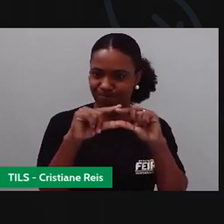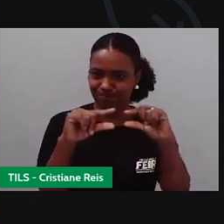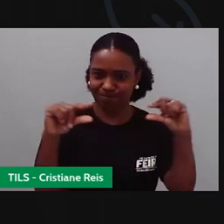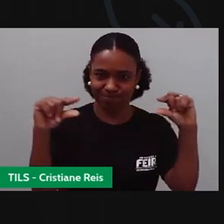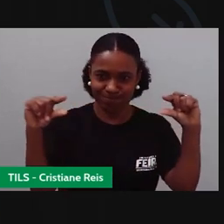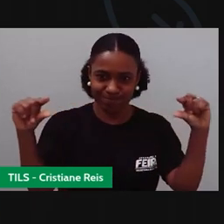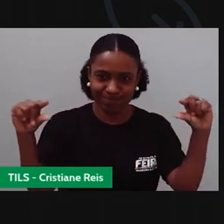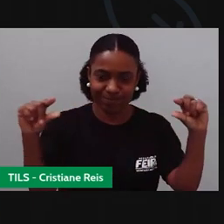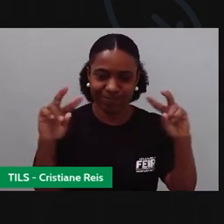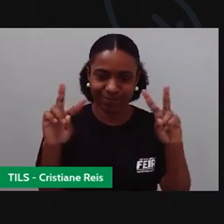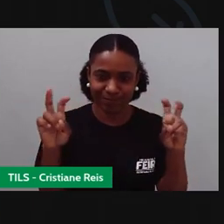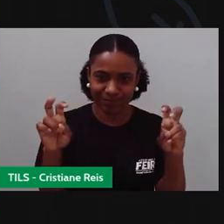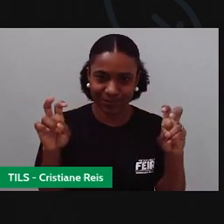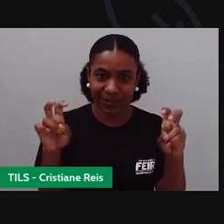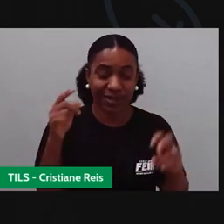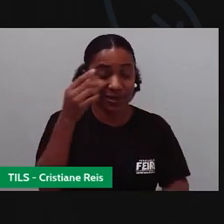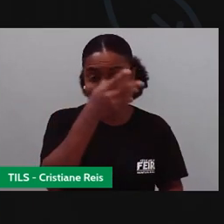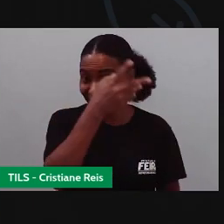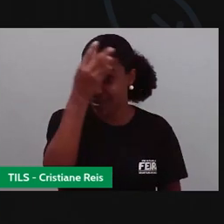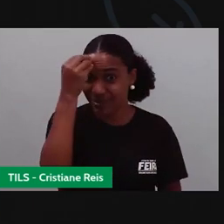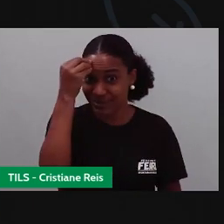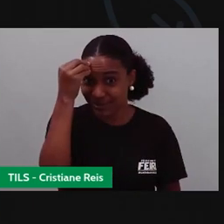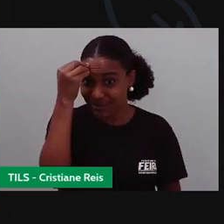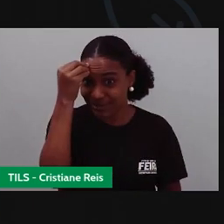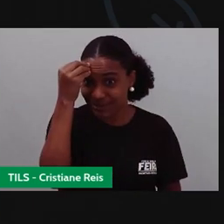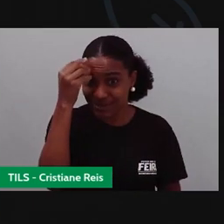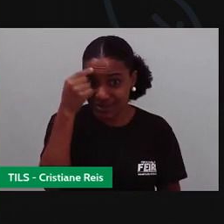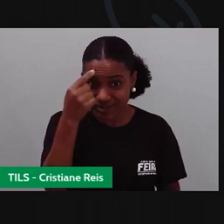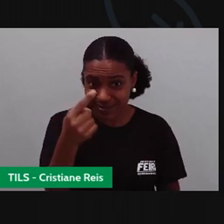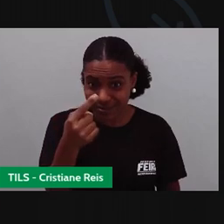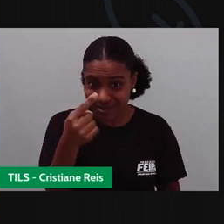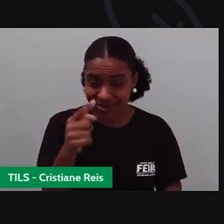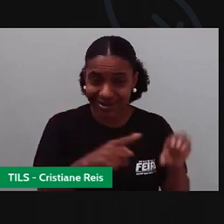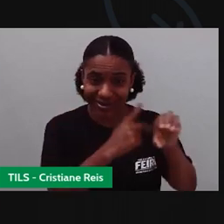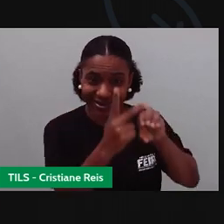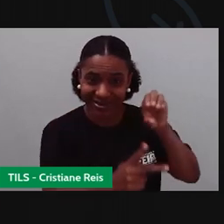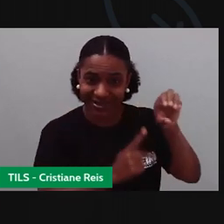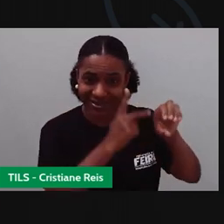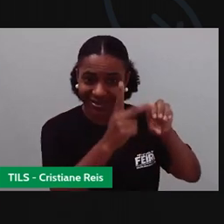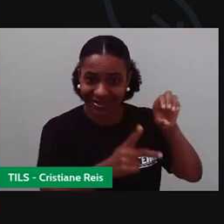Mas antes eu vou pintar o pneu. A gente esqueceu do pneu. Pronto.